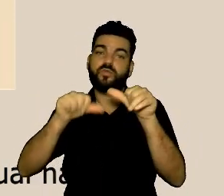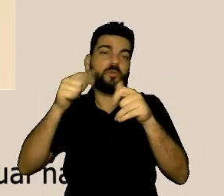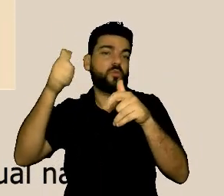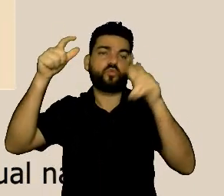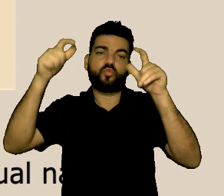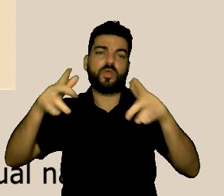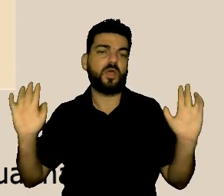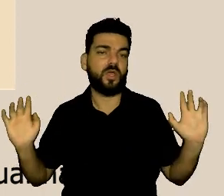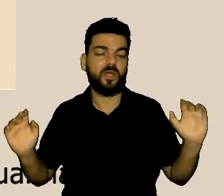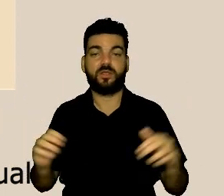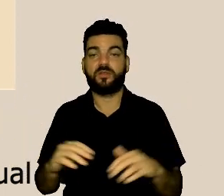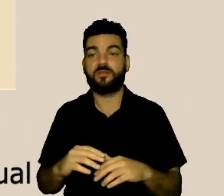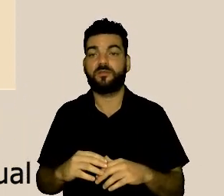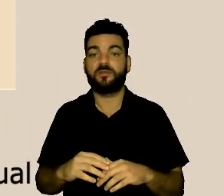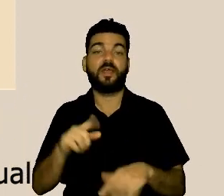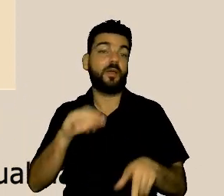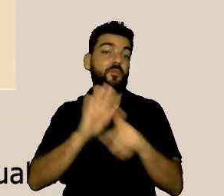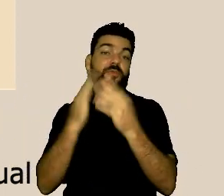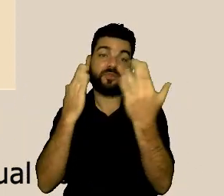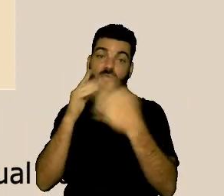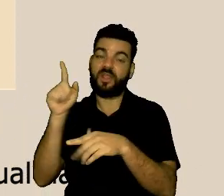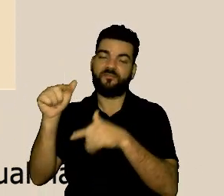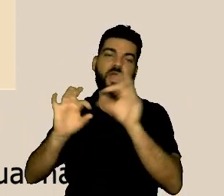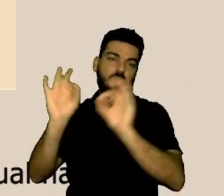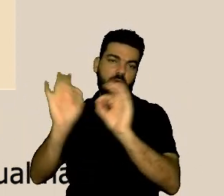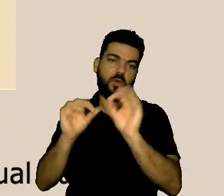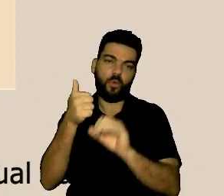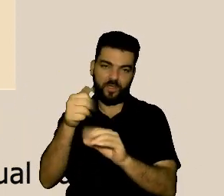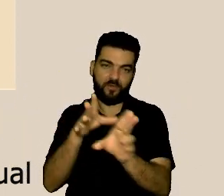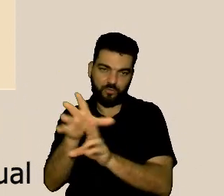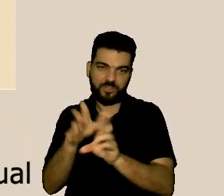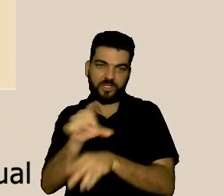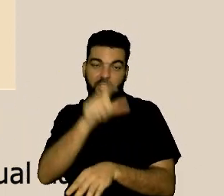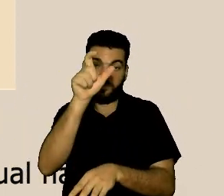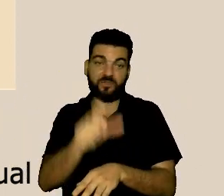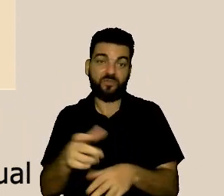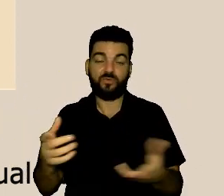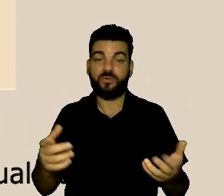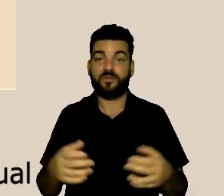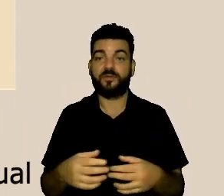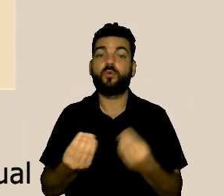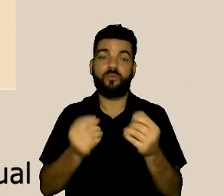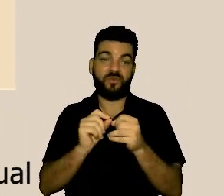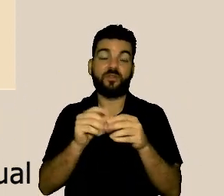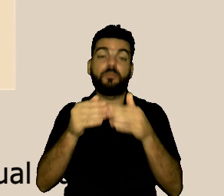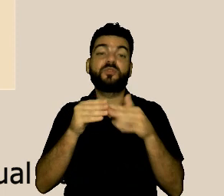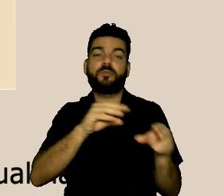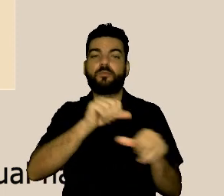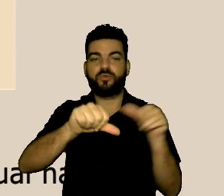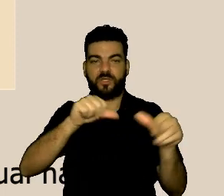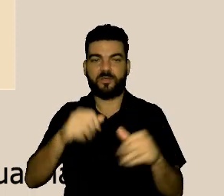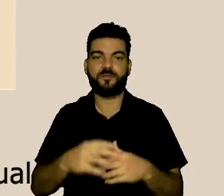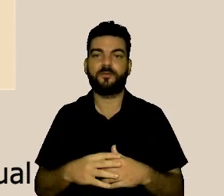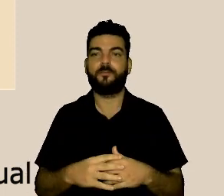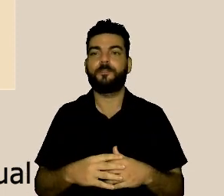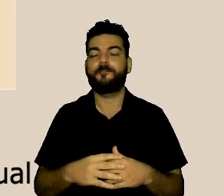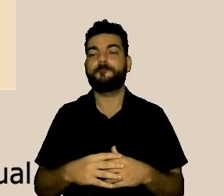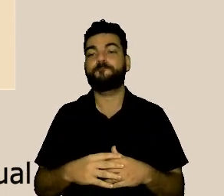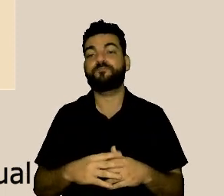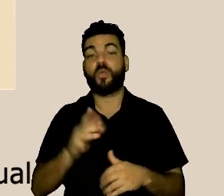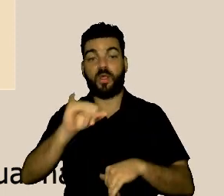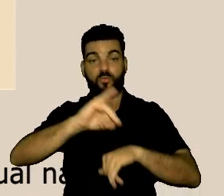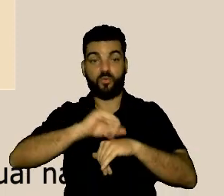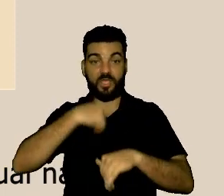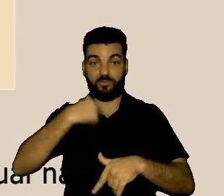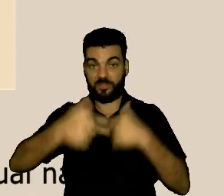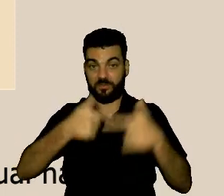ali que as psicólogas do trabalho vão te orientar como é que você faz um pedido. Porque o núcleo que eu